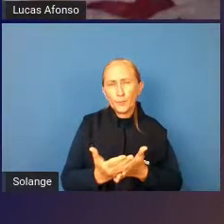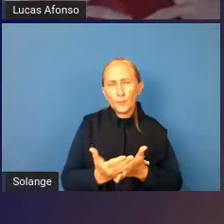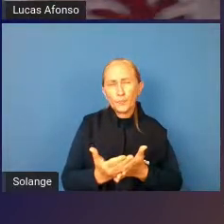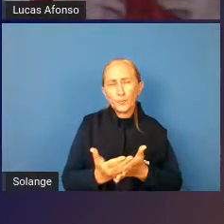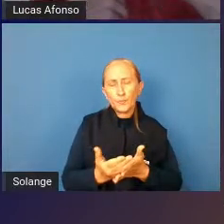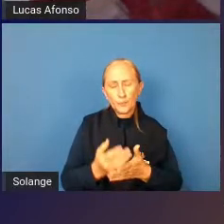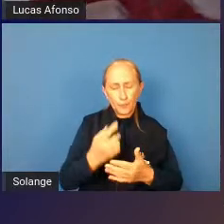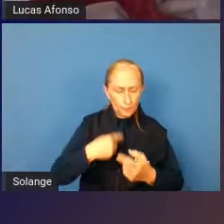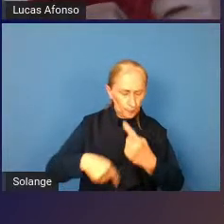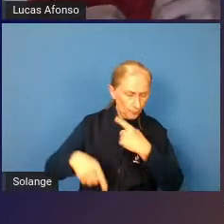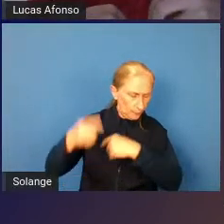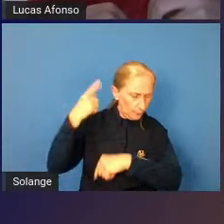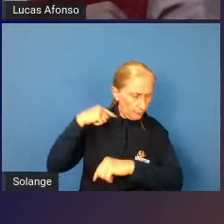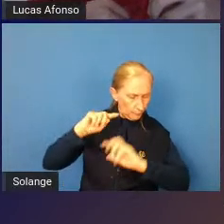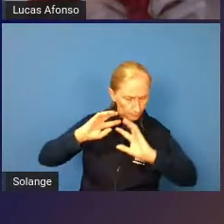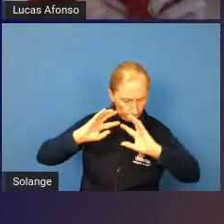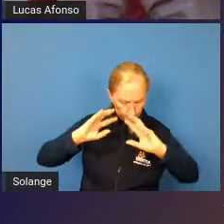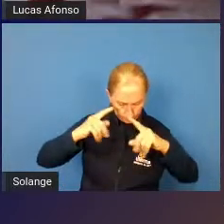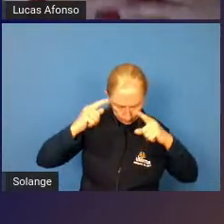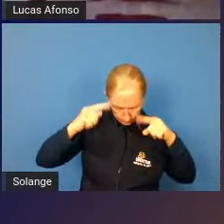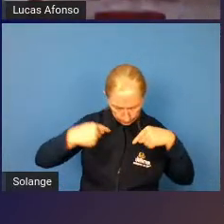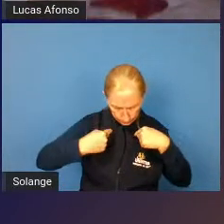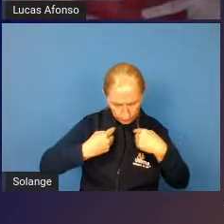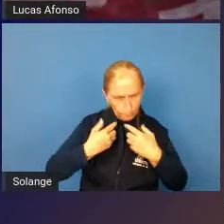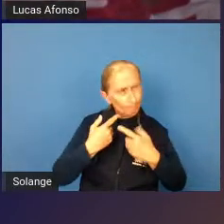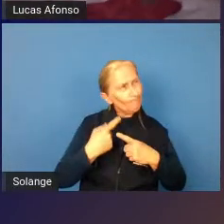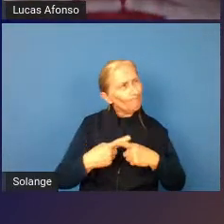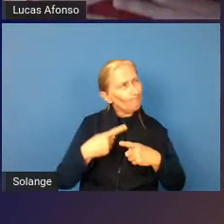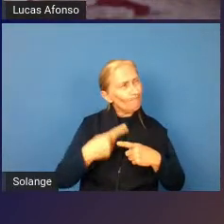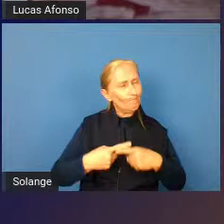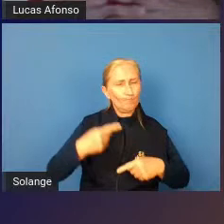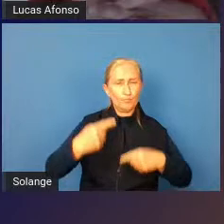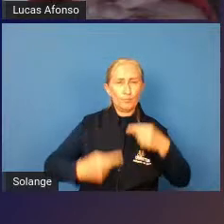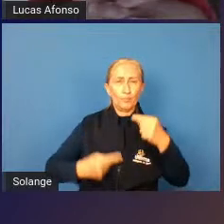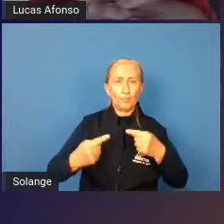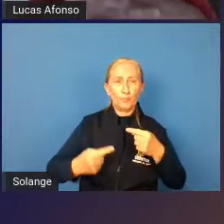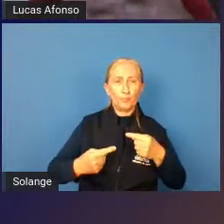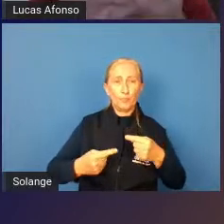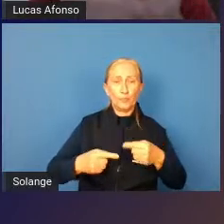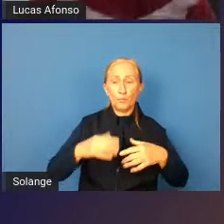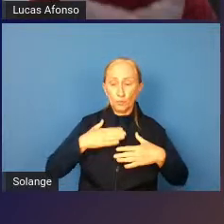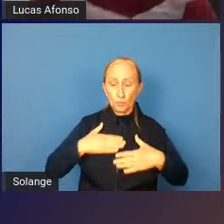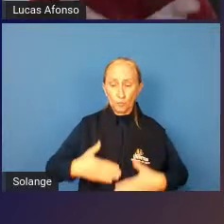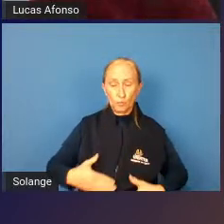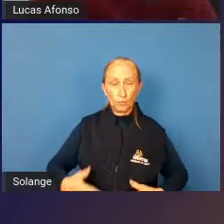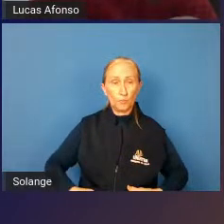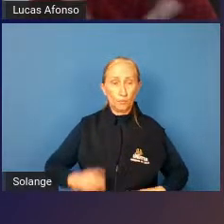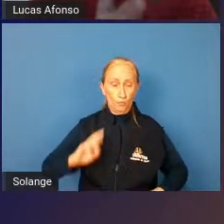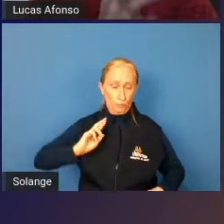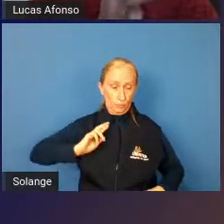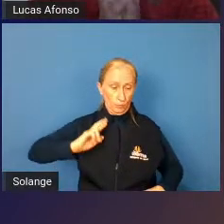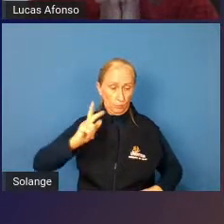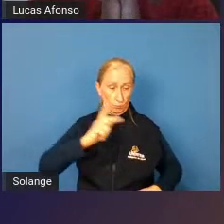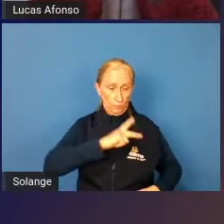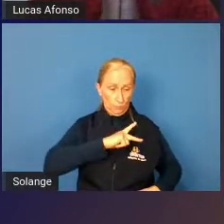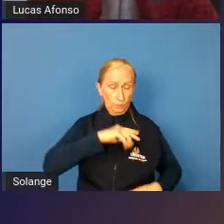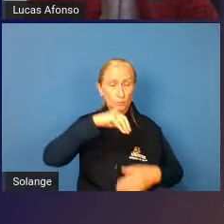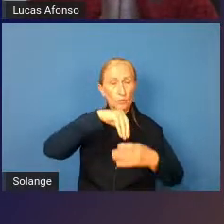refletir e se perguntar por que discutir o corpo trans no campo da educação física.